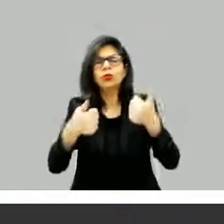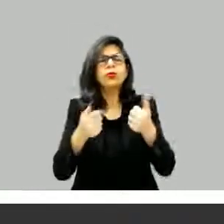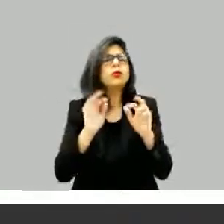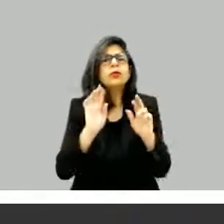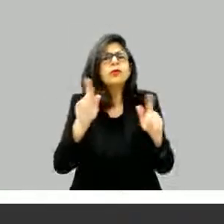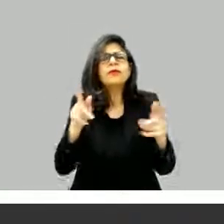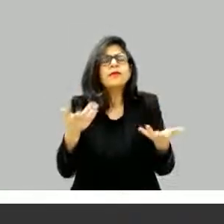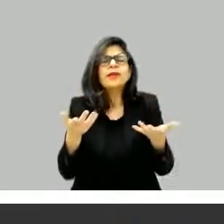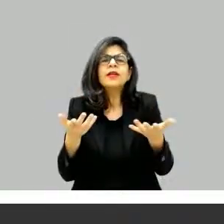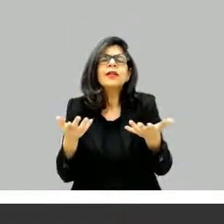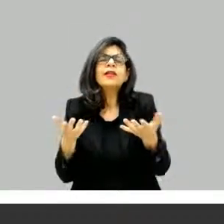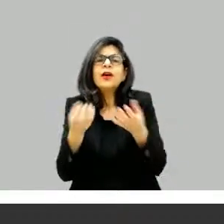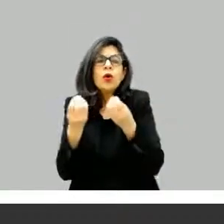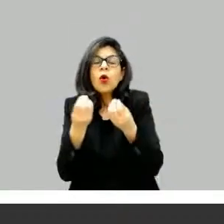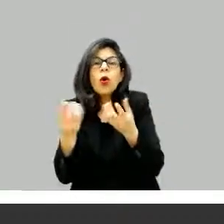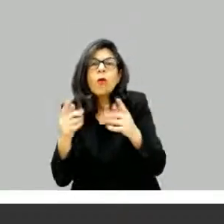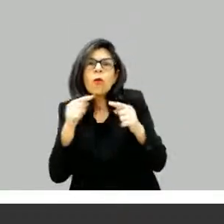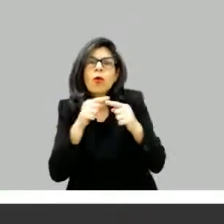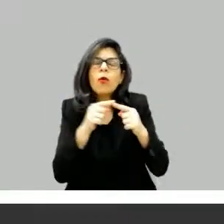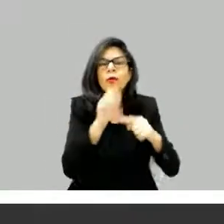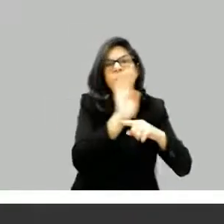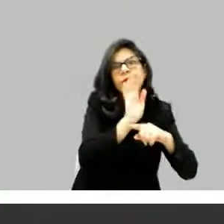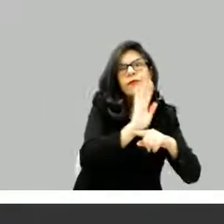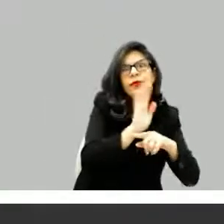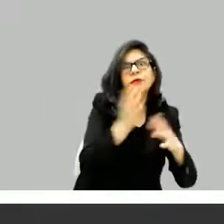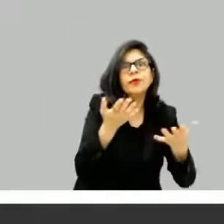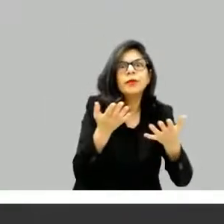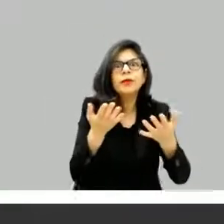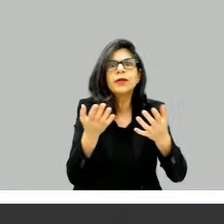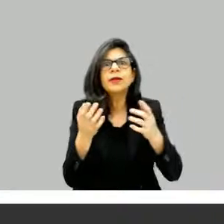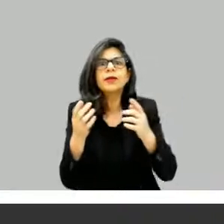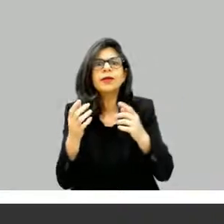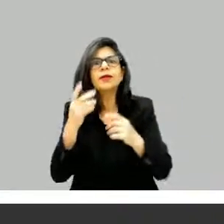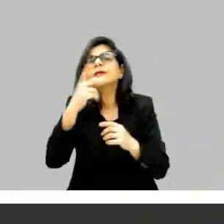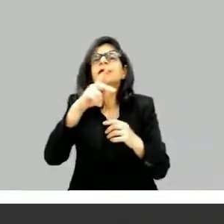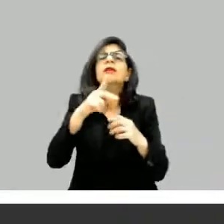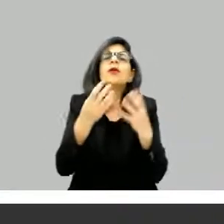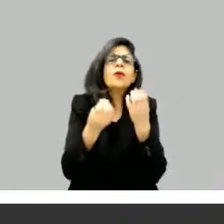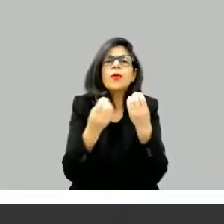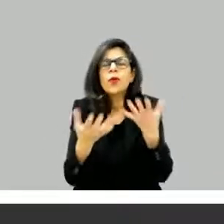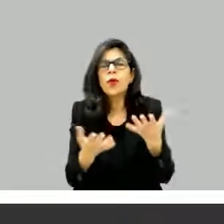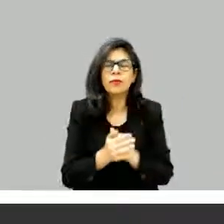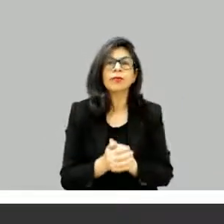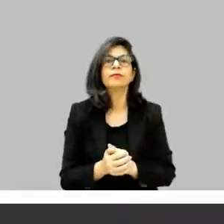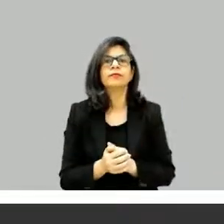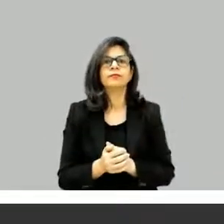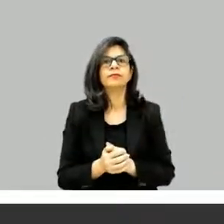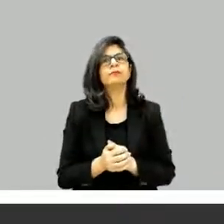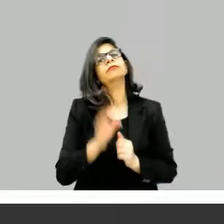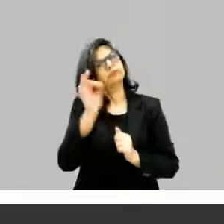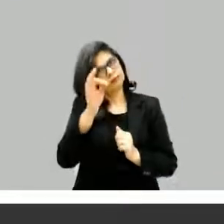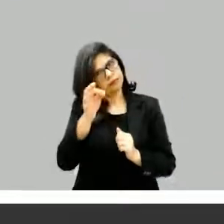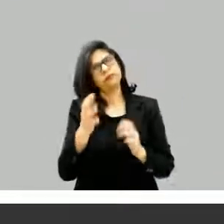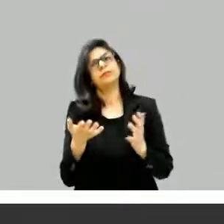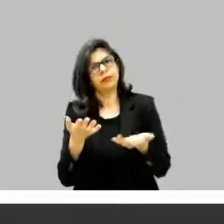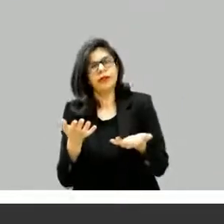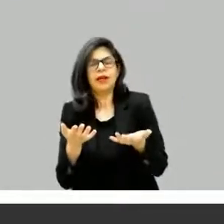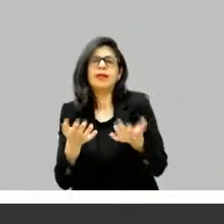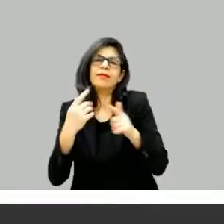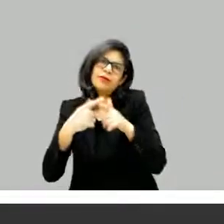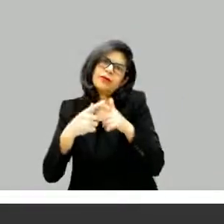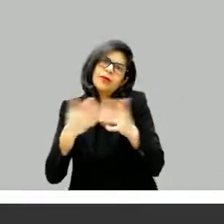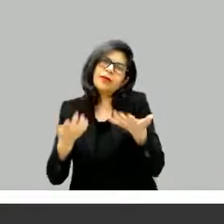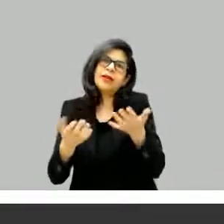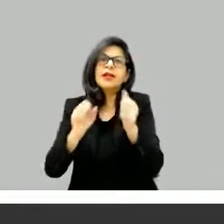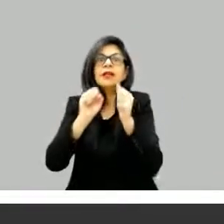temporada, se houvesse uma terceira temporada, a teriam todos que estavam trabalhando com o aplicativo, né? É. Quando eu fiz a série, obviamente,